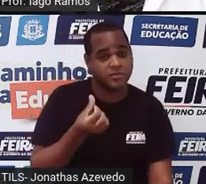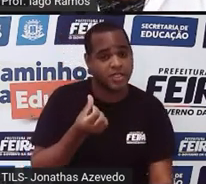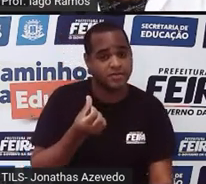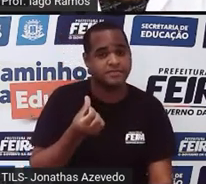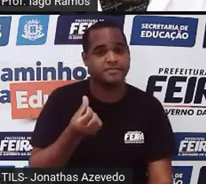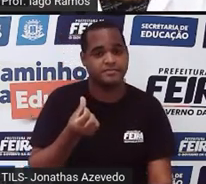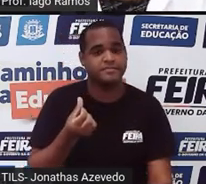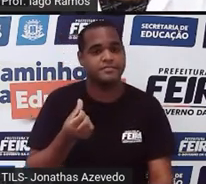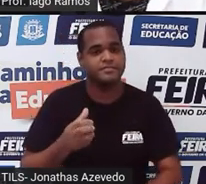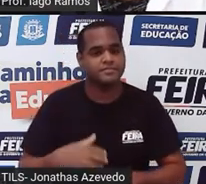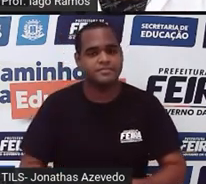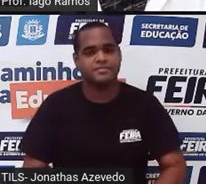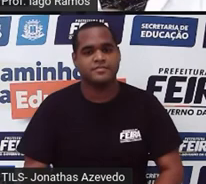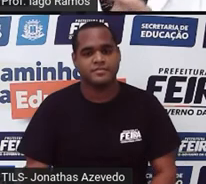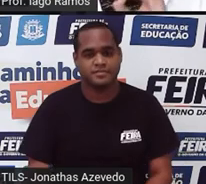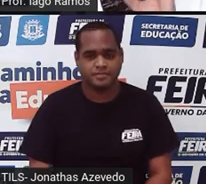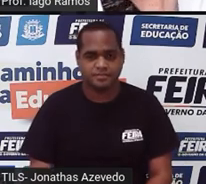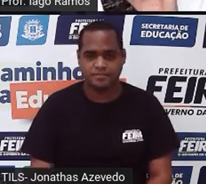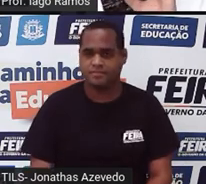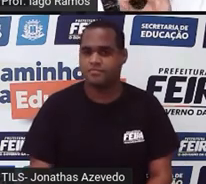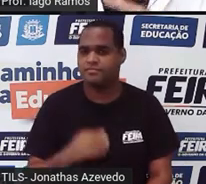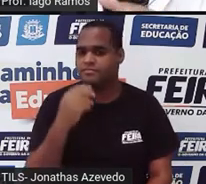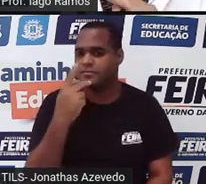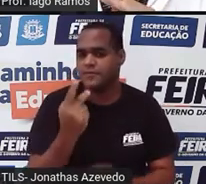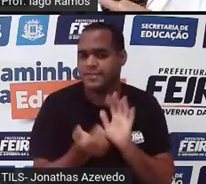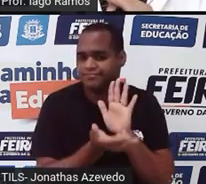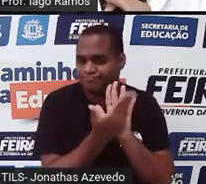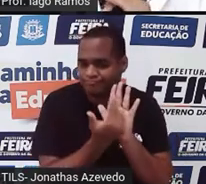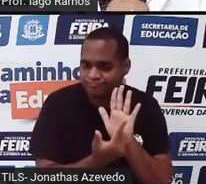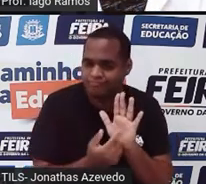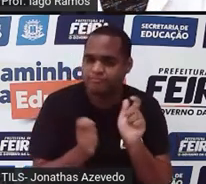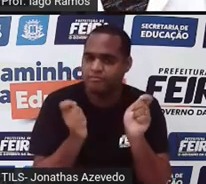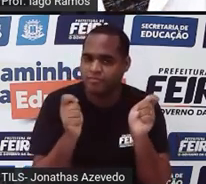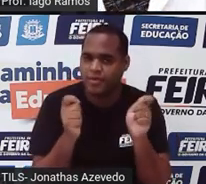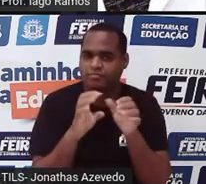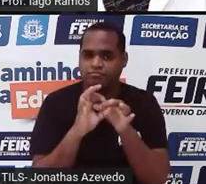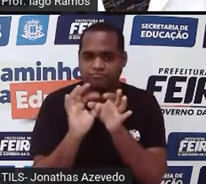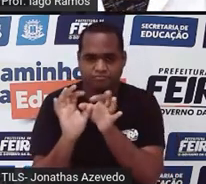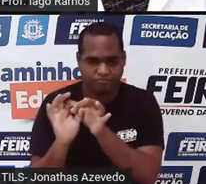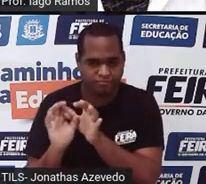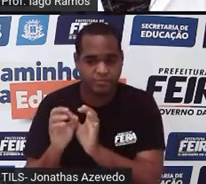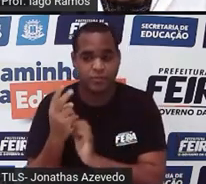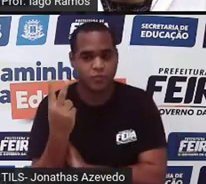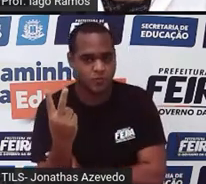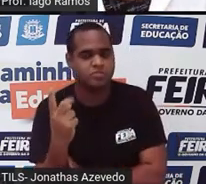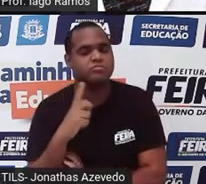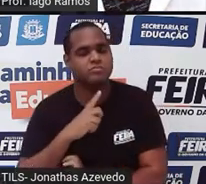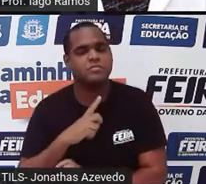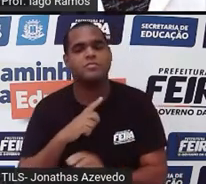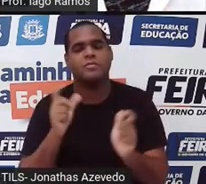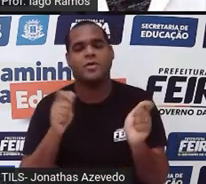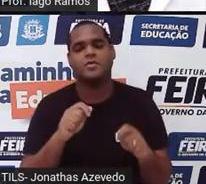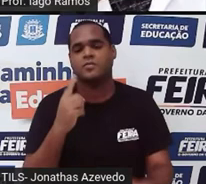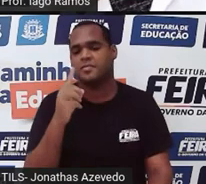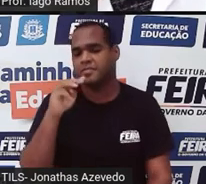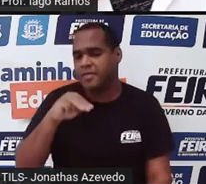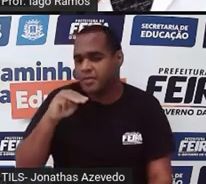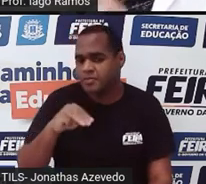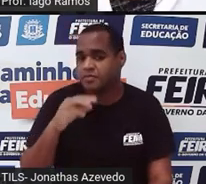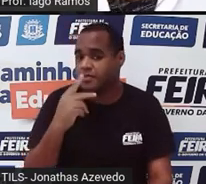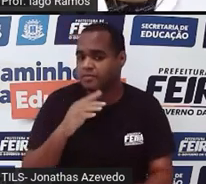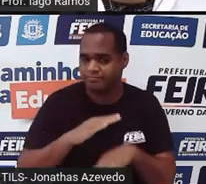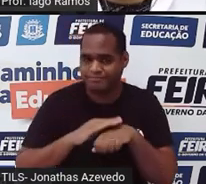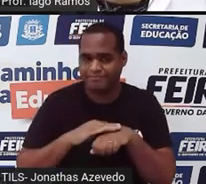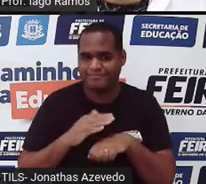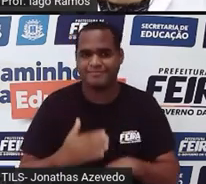certo? E aí eu quero te dar um minutinho para você fazer essas próximas duas figuras, ok? Fazendo aí,